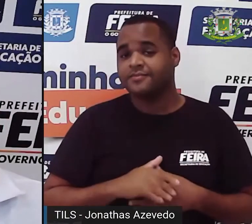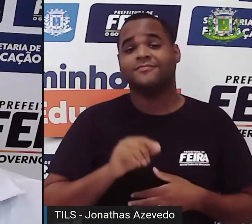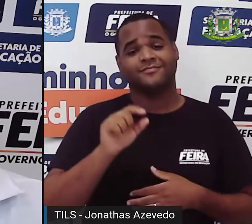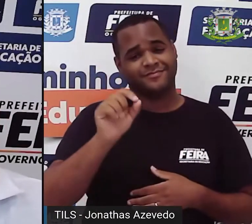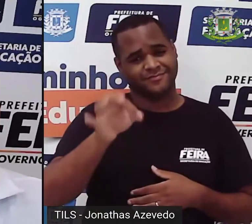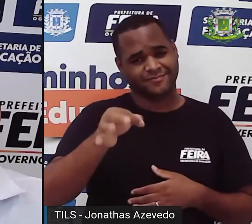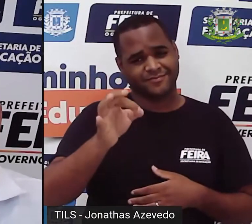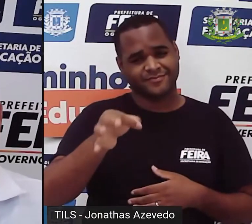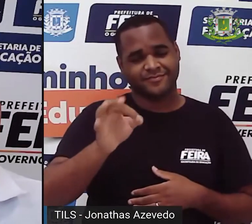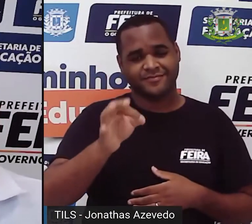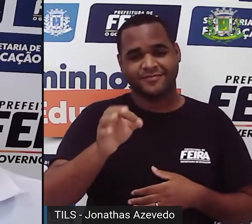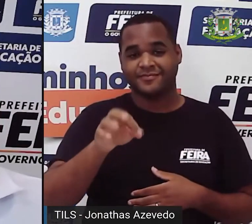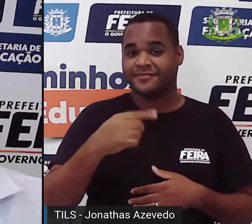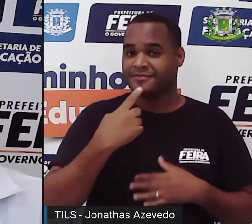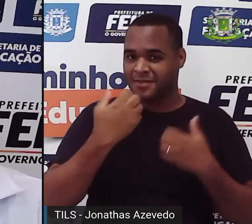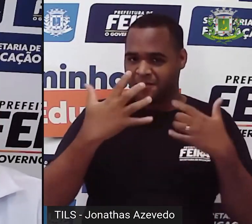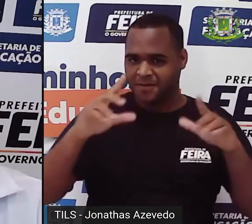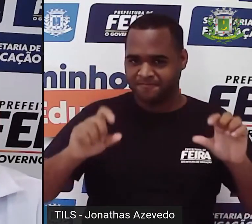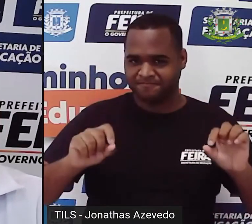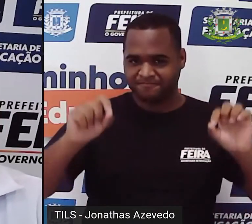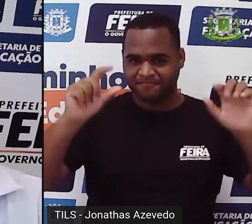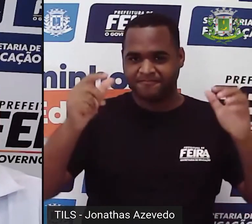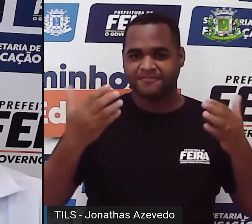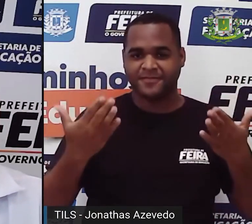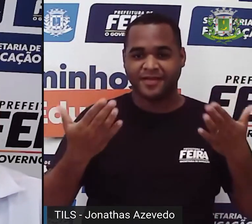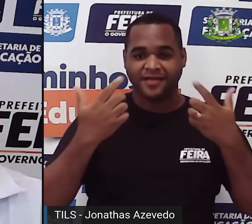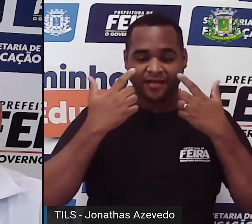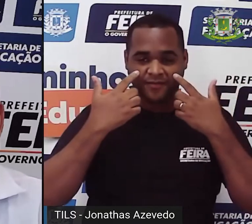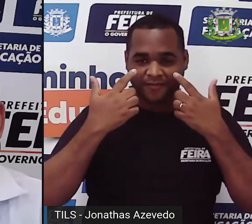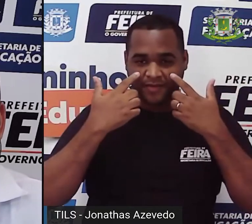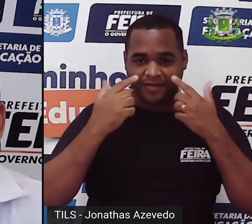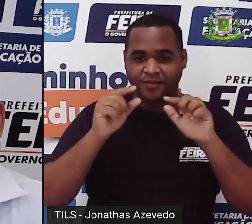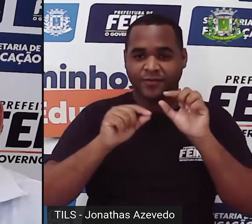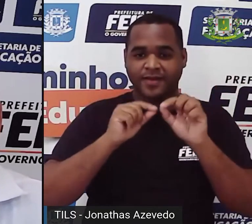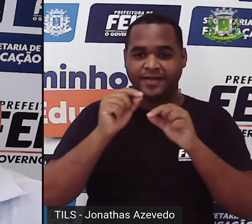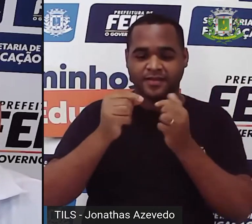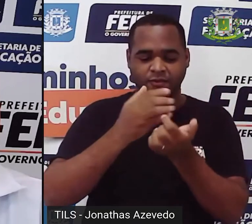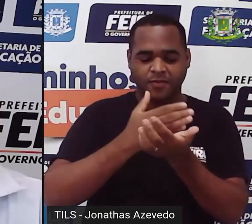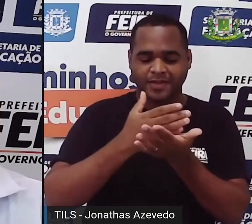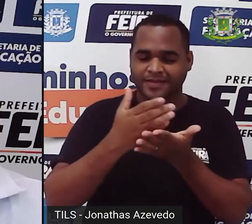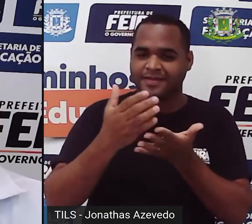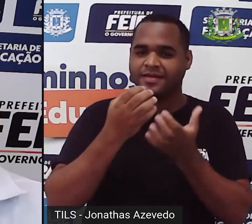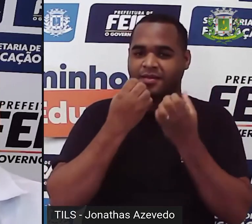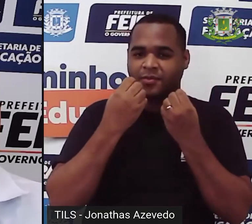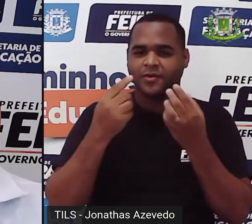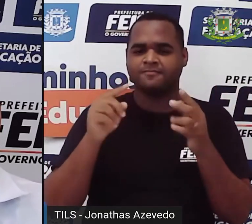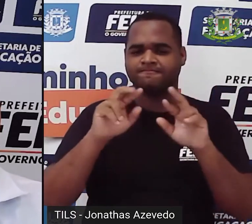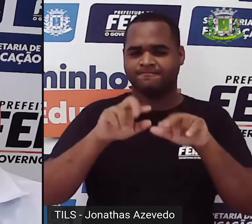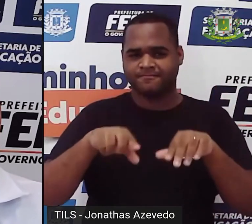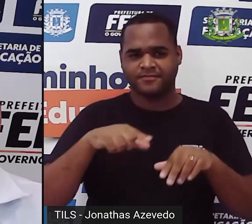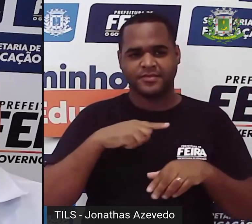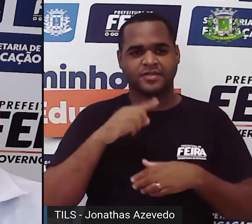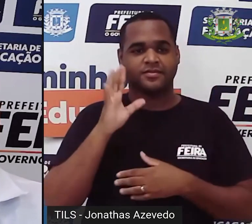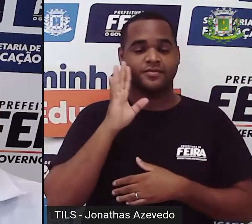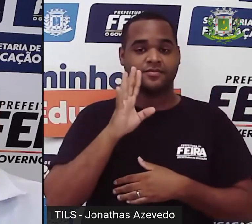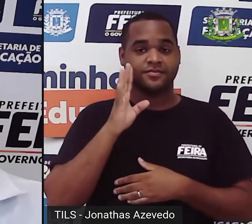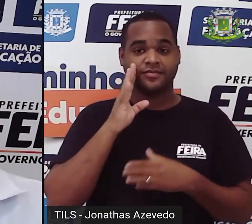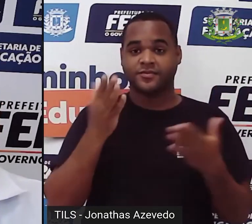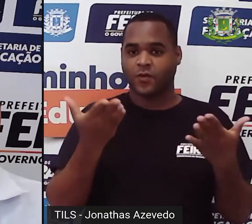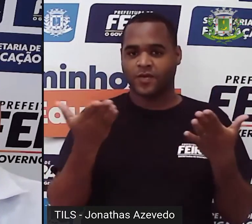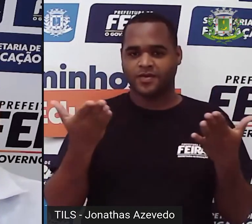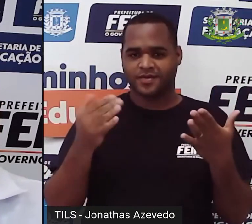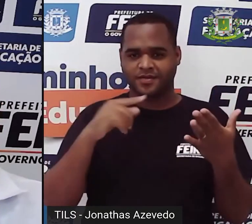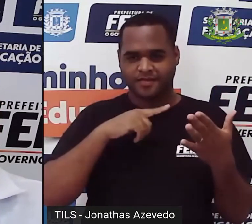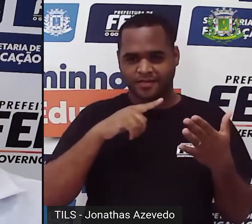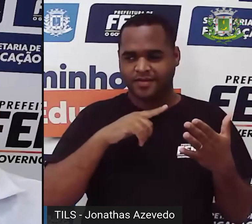Exatamente, vamos fazer assim, então, vamos colocar a apresentação na tela pra gente começar, tem coisa bacana pra aula de hoje